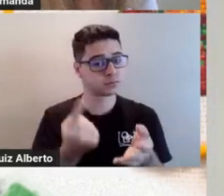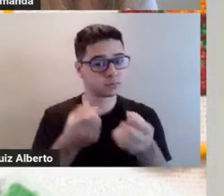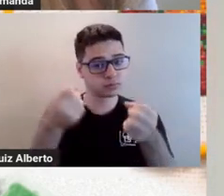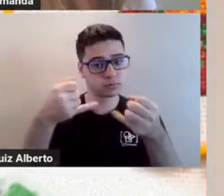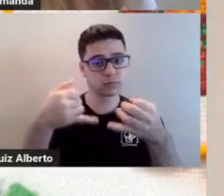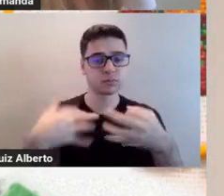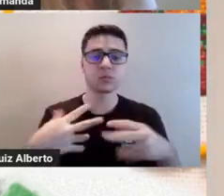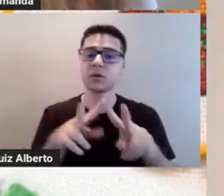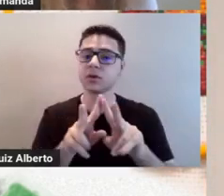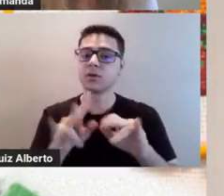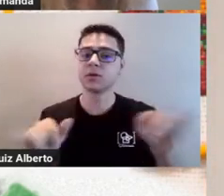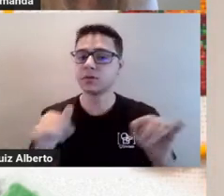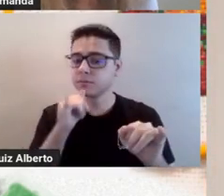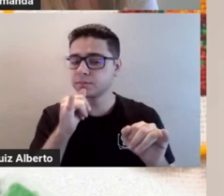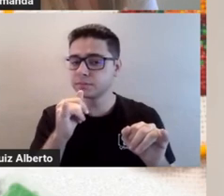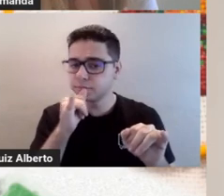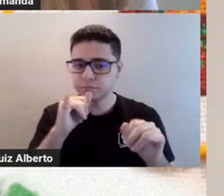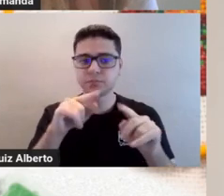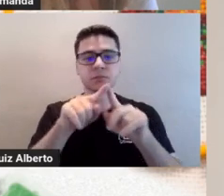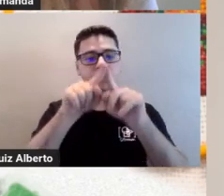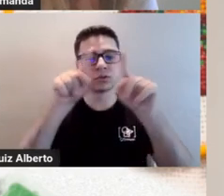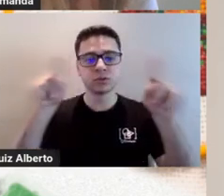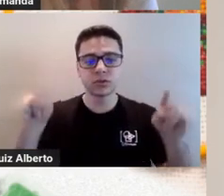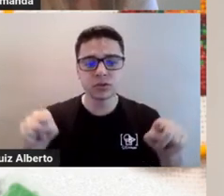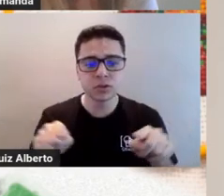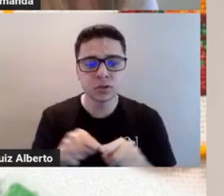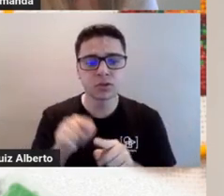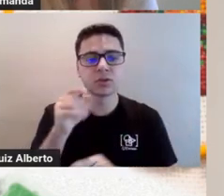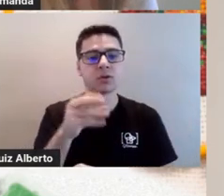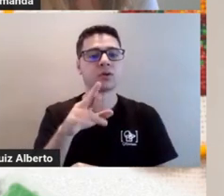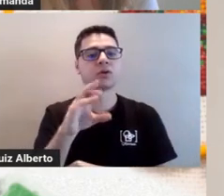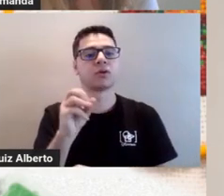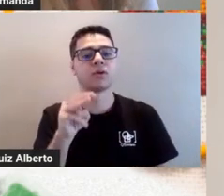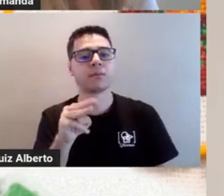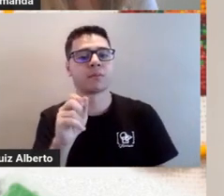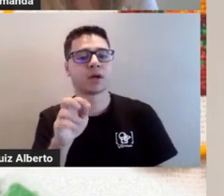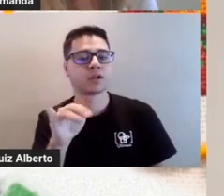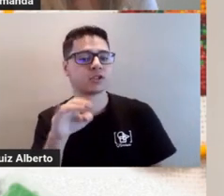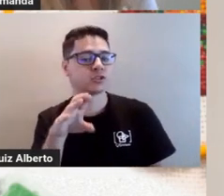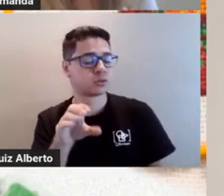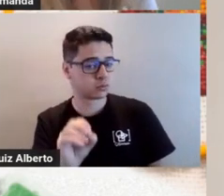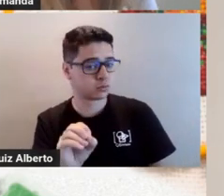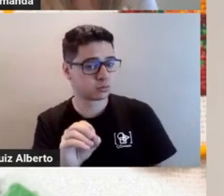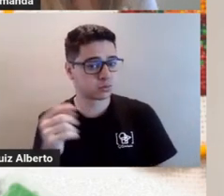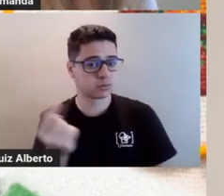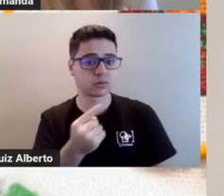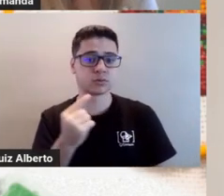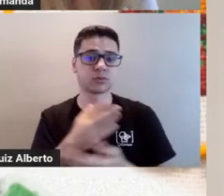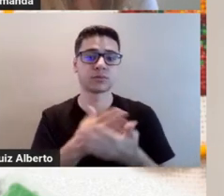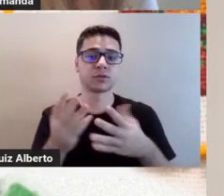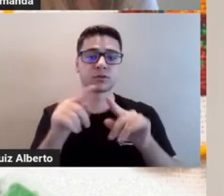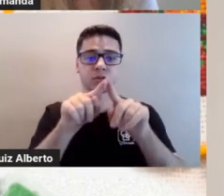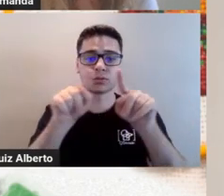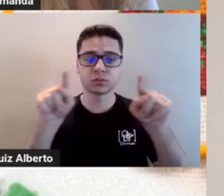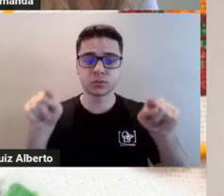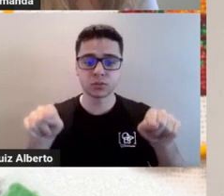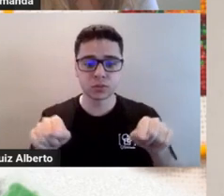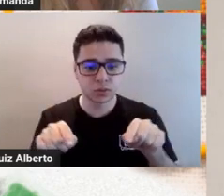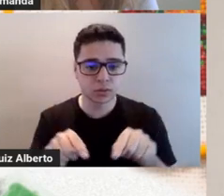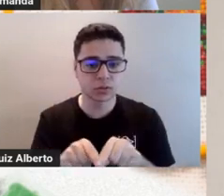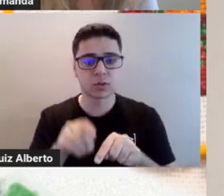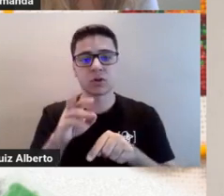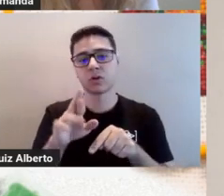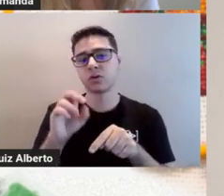pouco sobre... Então, sobre o círculo cromático. Pra estudar a teoria das cores, a gente parte do círculo cromático. O círculo